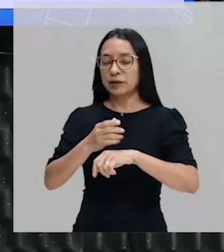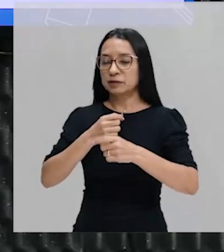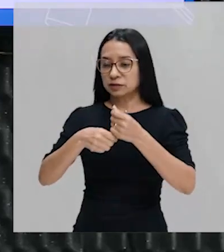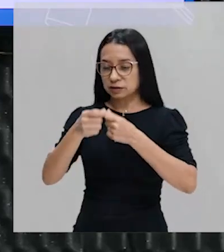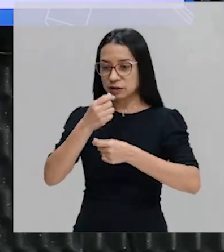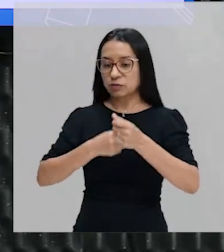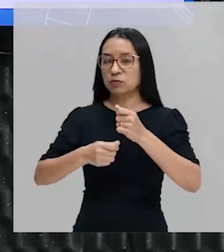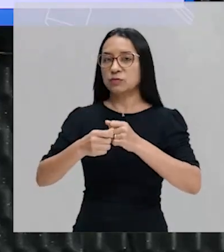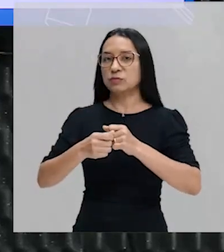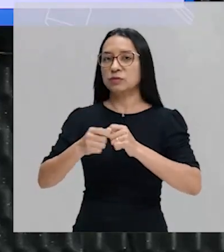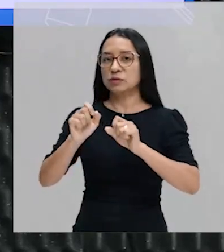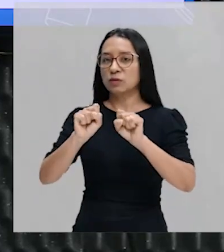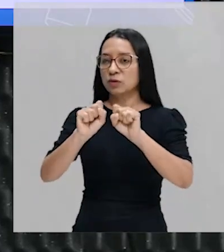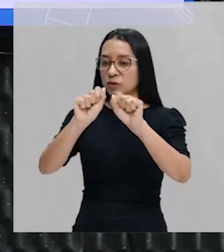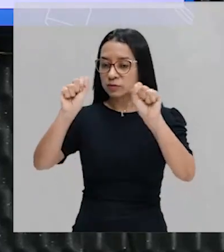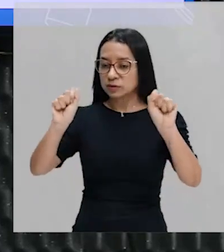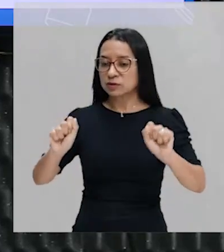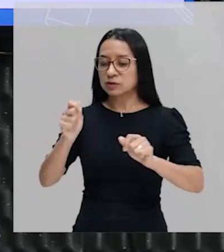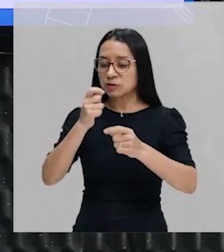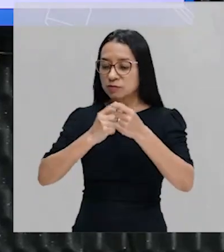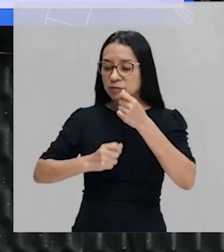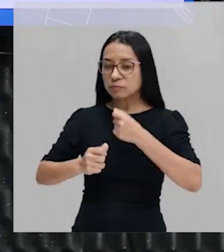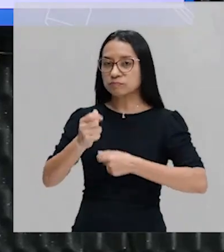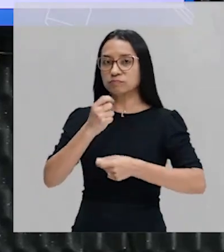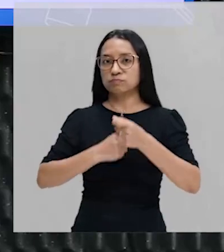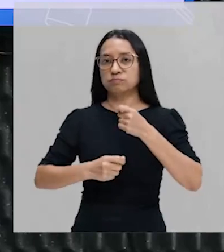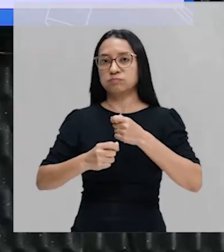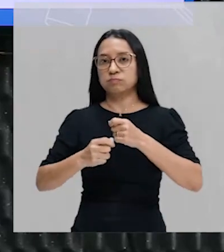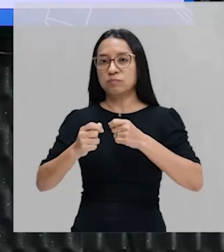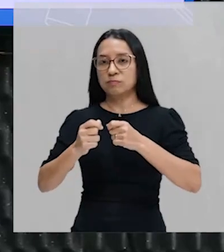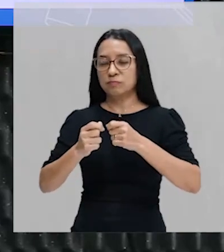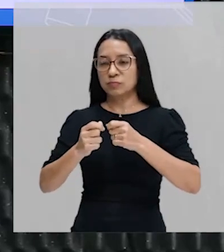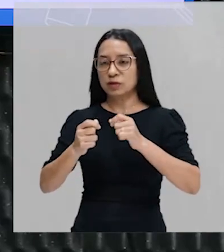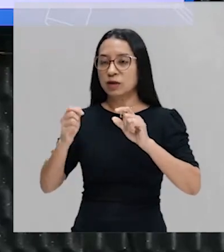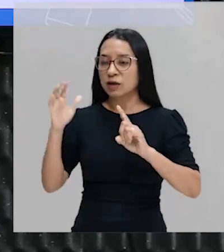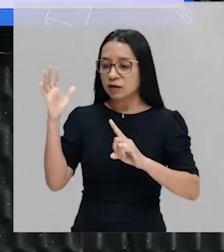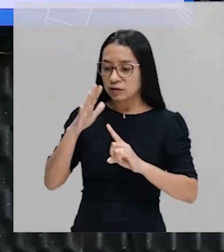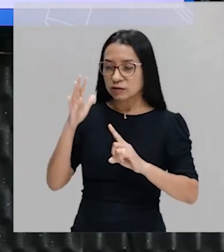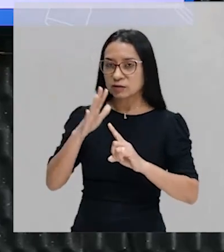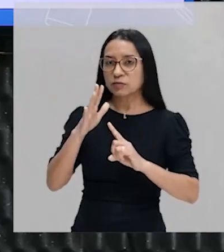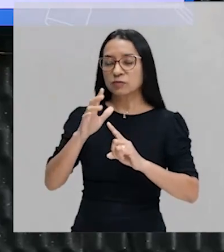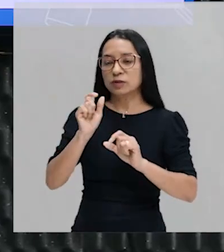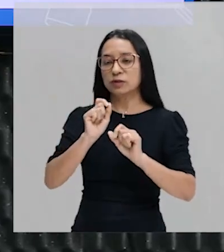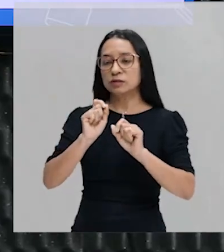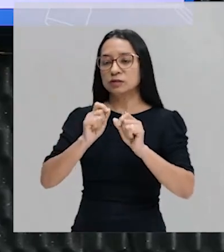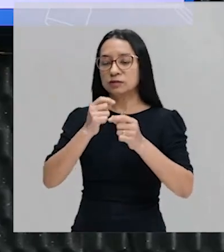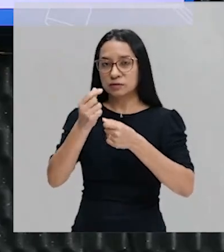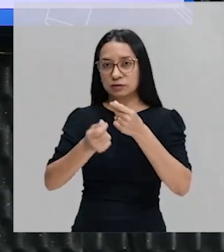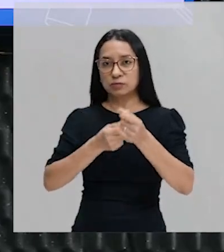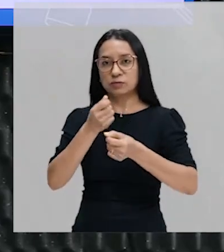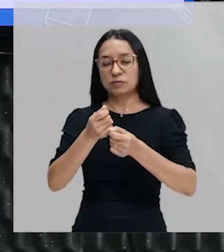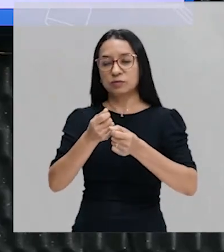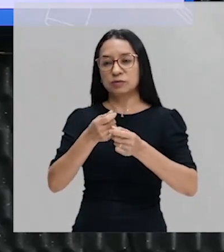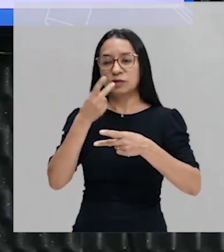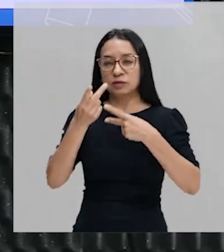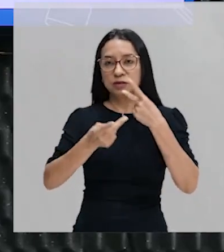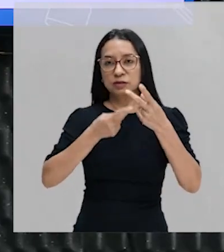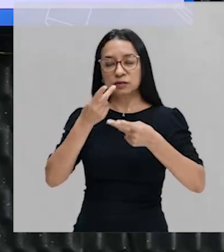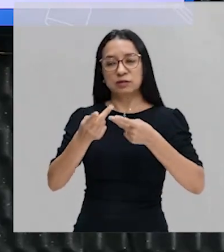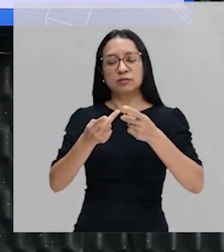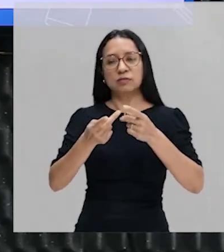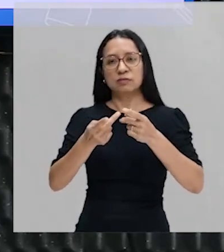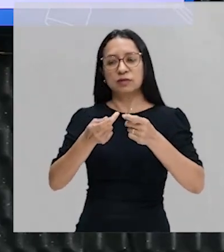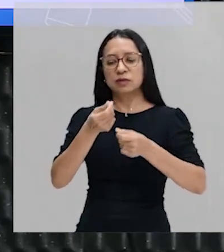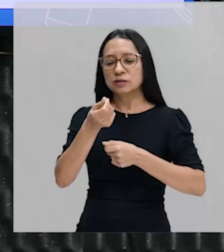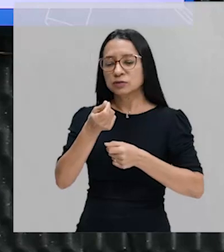onde nós teremos uma intervenção dele na economia. Quando se fala de economia mercantilista, nós teremos a